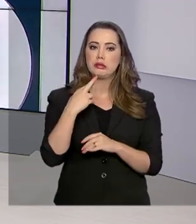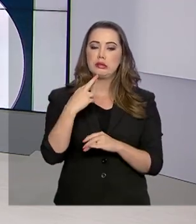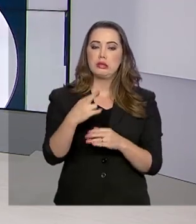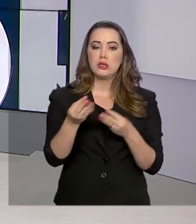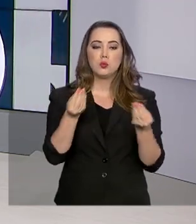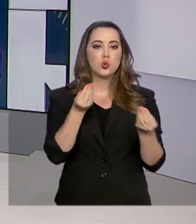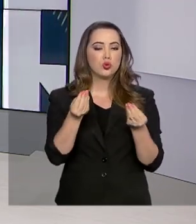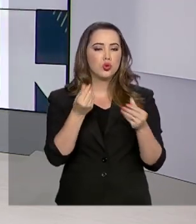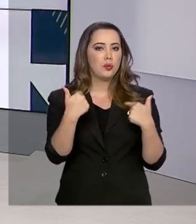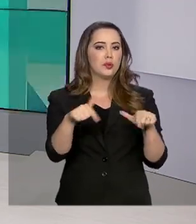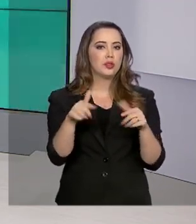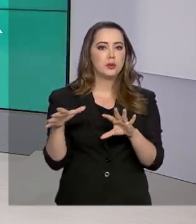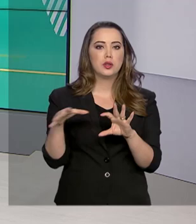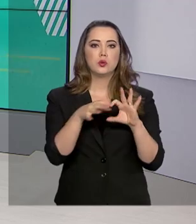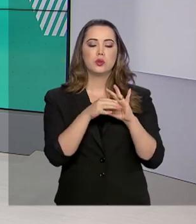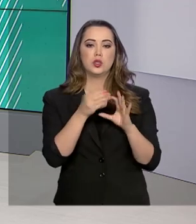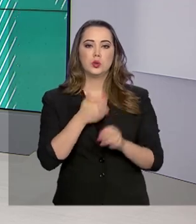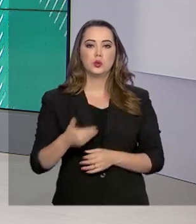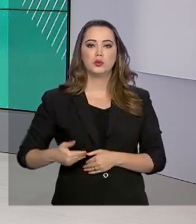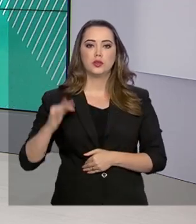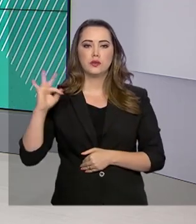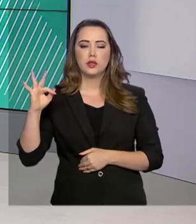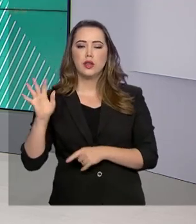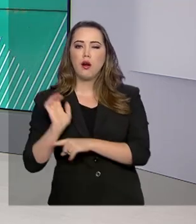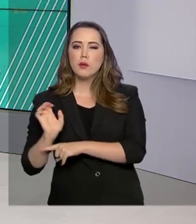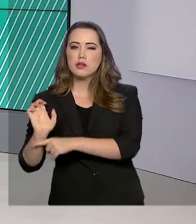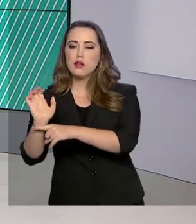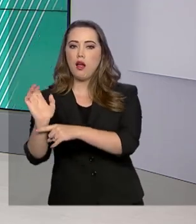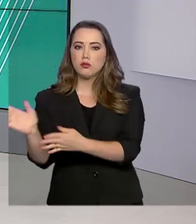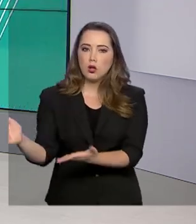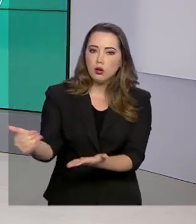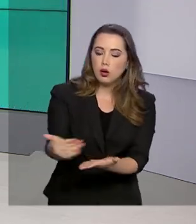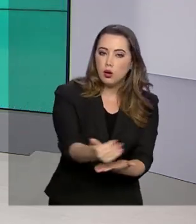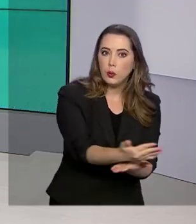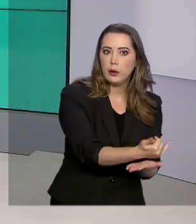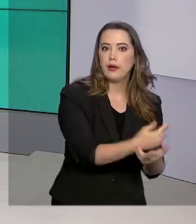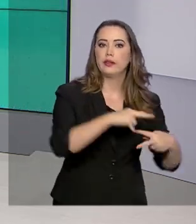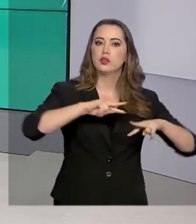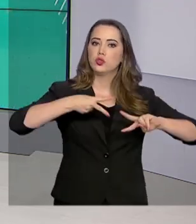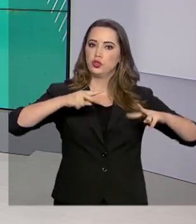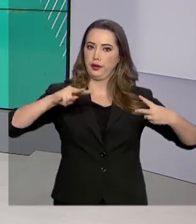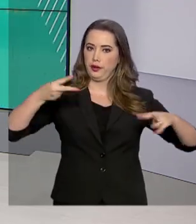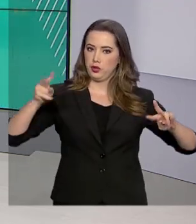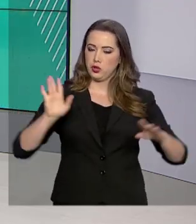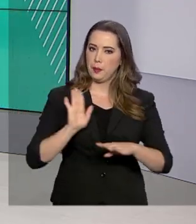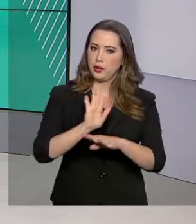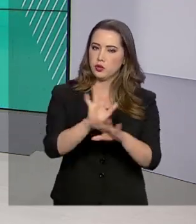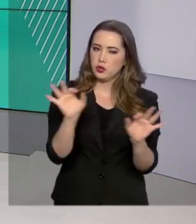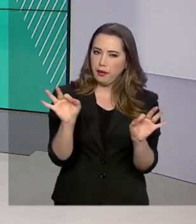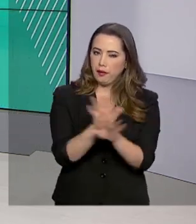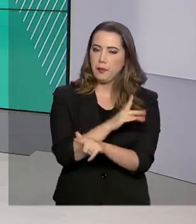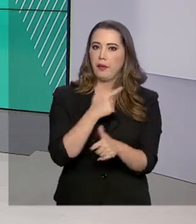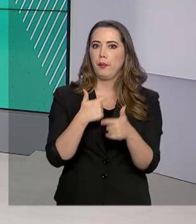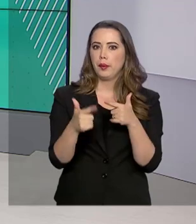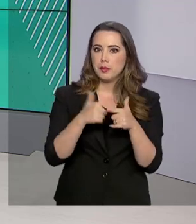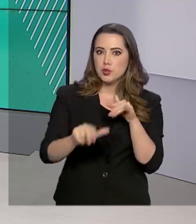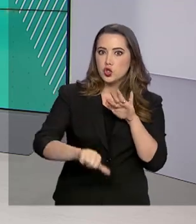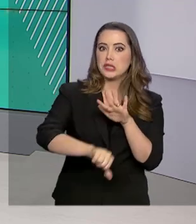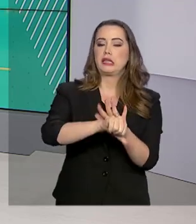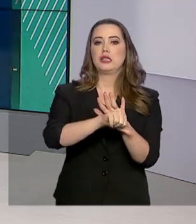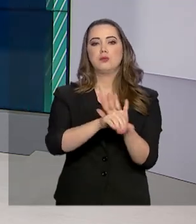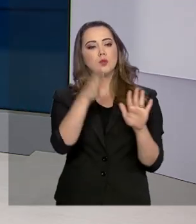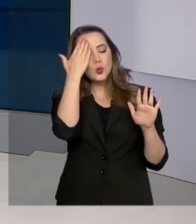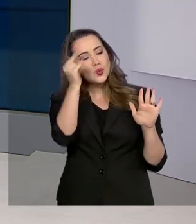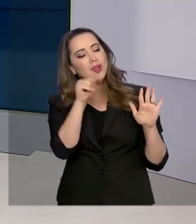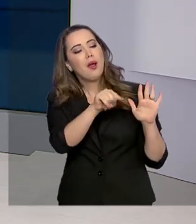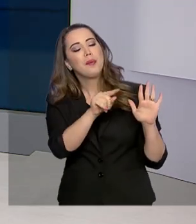do trabalho de parceria entre o Governo Federal e Estados na coleta de materiais genéticos para ajudar na elucidação de crimes no